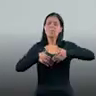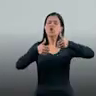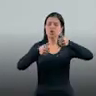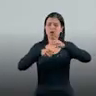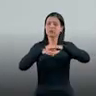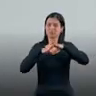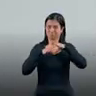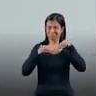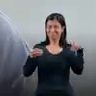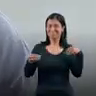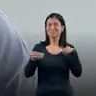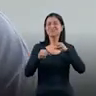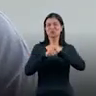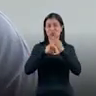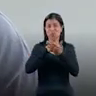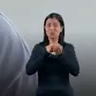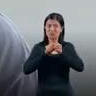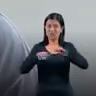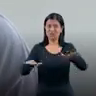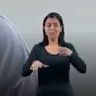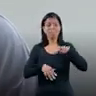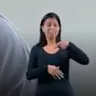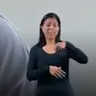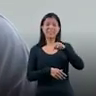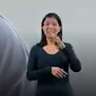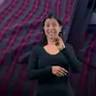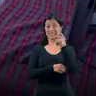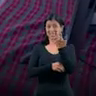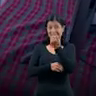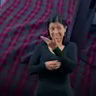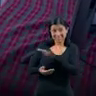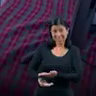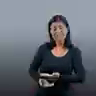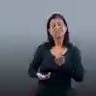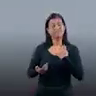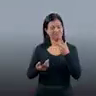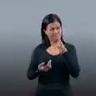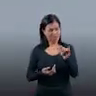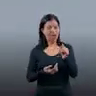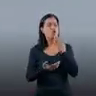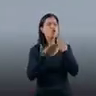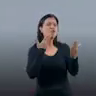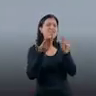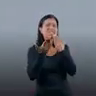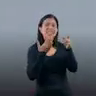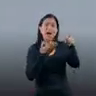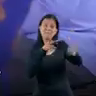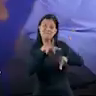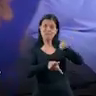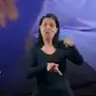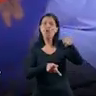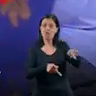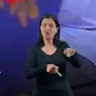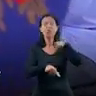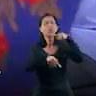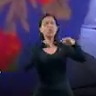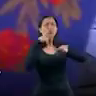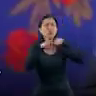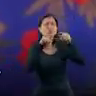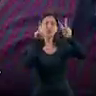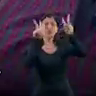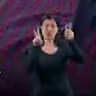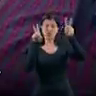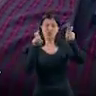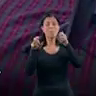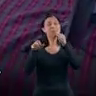Covid. O Natan, que é meu vice, tá aí pra intermediar essa conversa. E eu estou aqui com eles que querem esclarecer algumas dúvidas sobre esse projeto tão